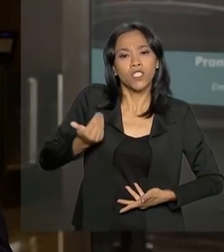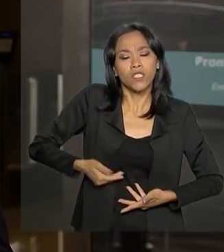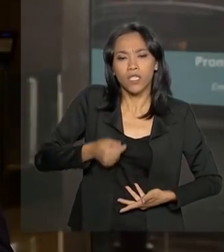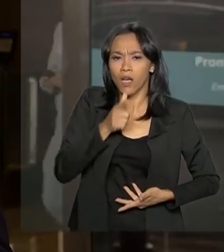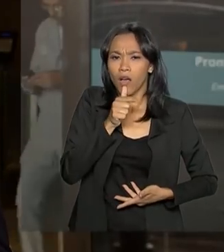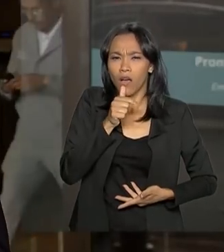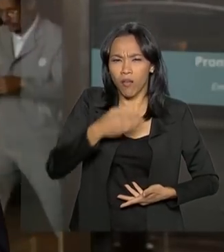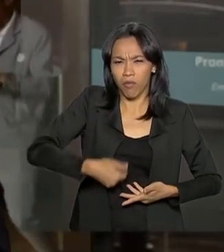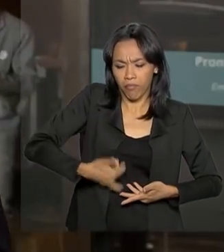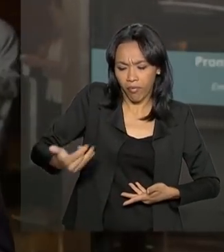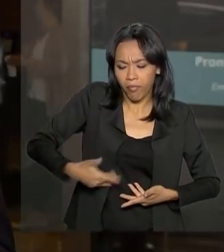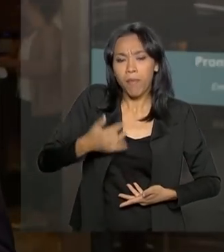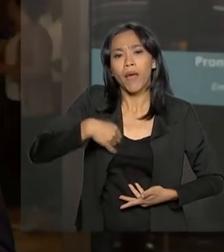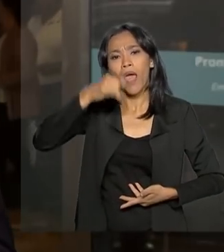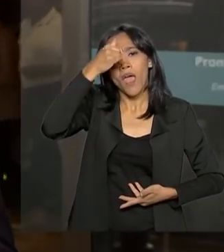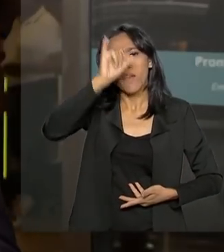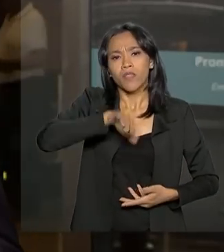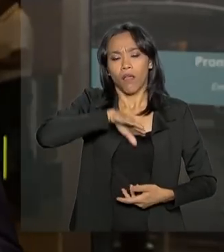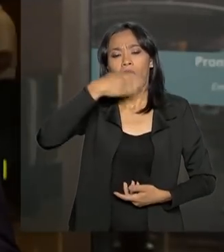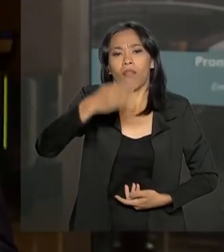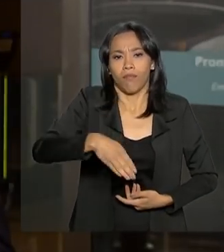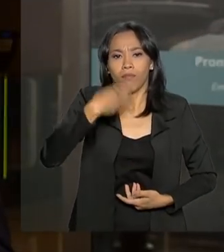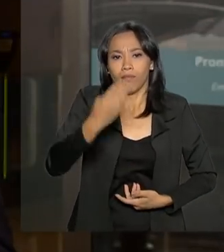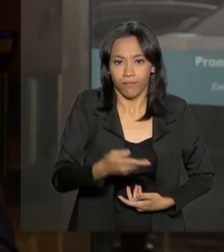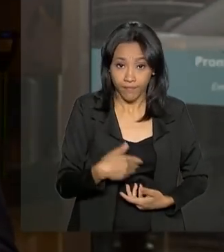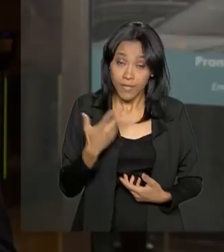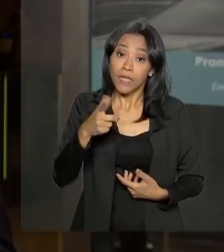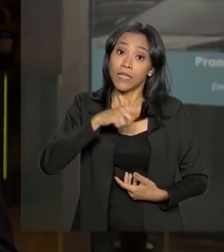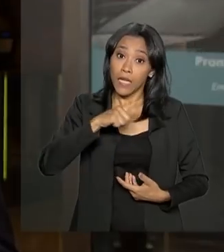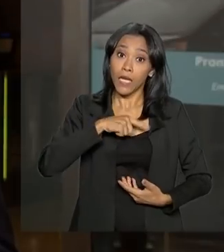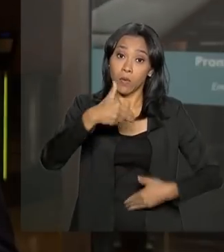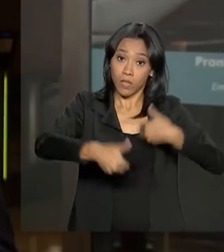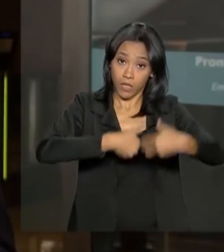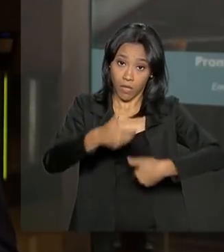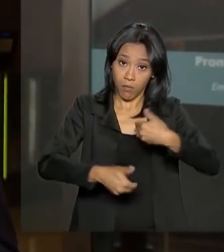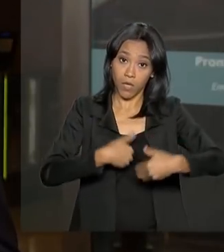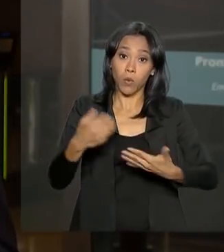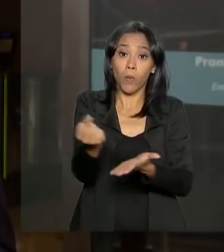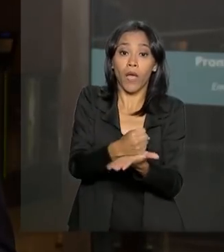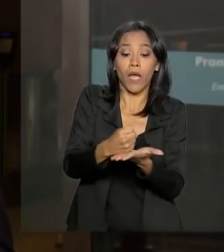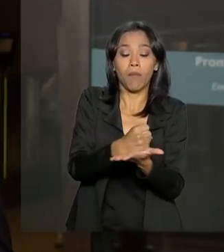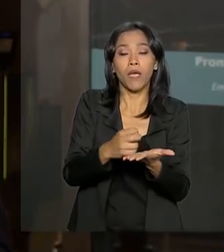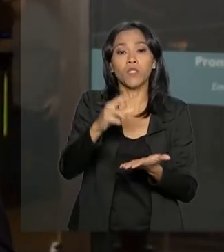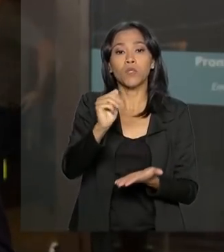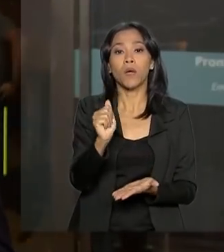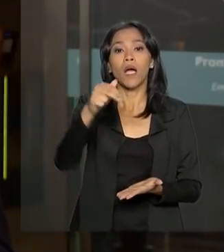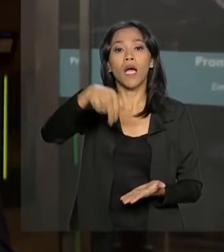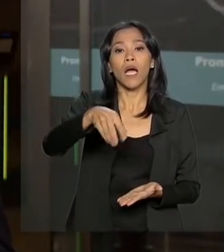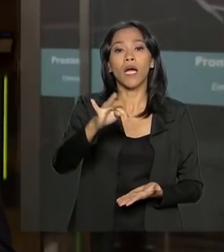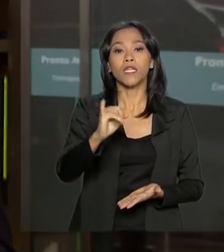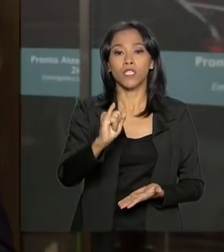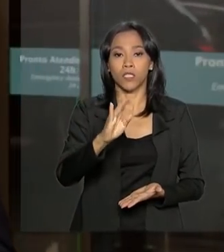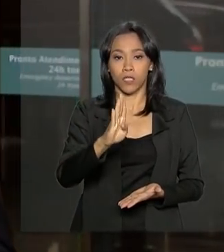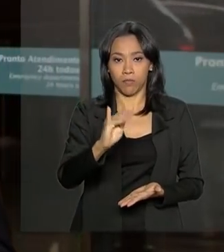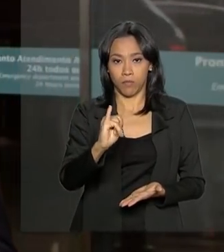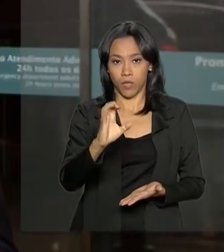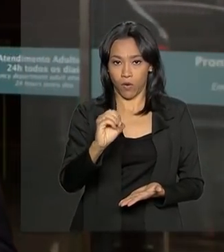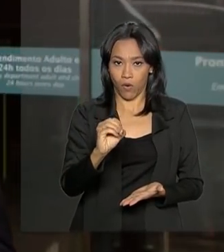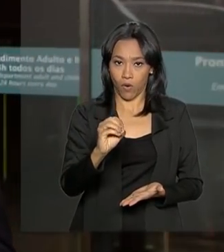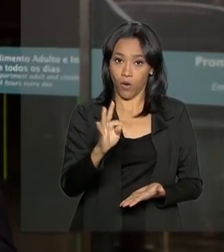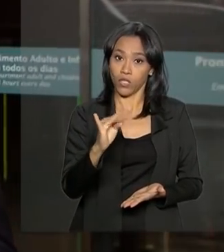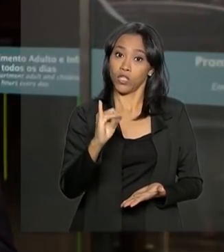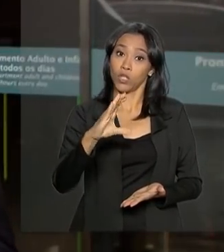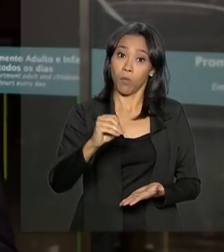evitar náuseas. O presidente recebe um tratamento com antibióticos de amplo espectro para impedir